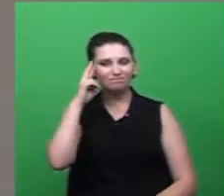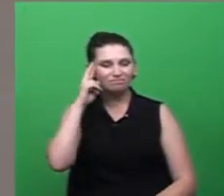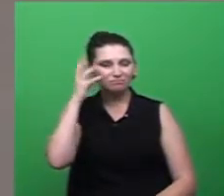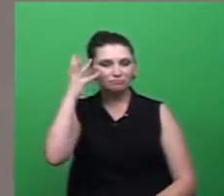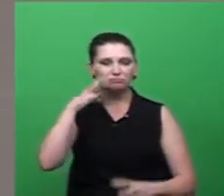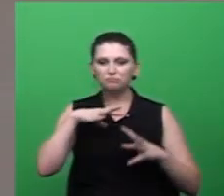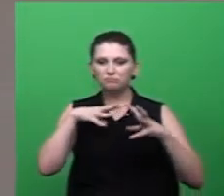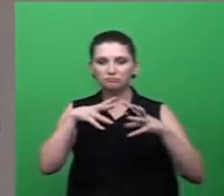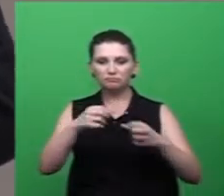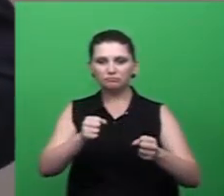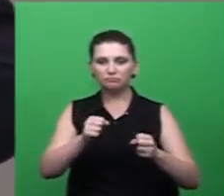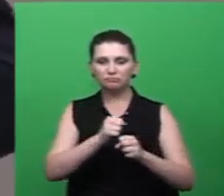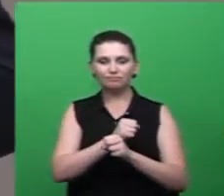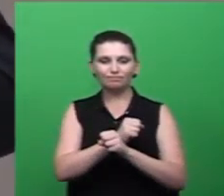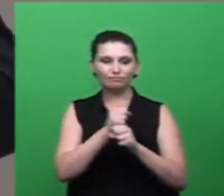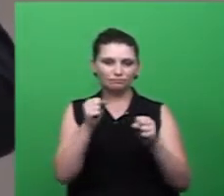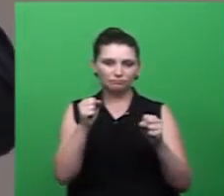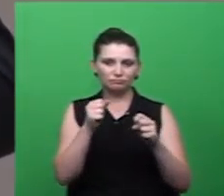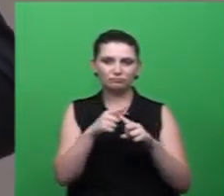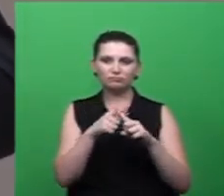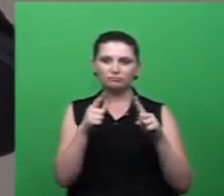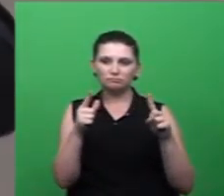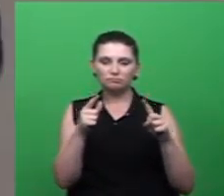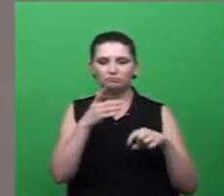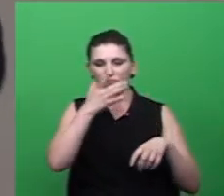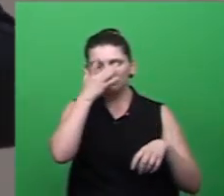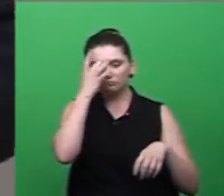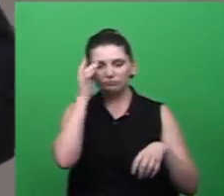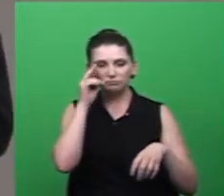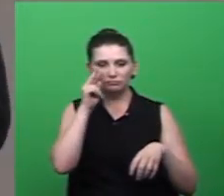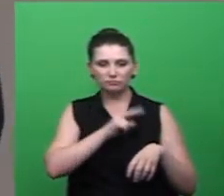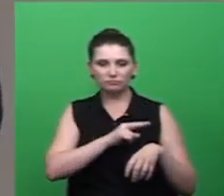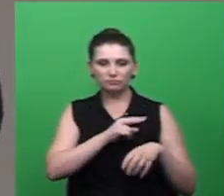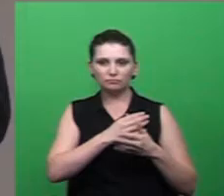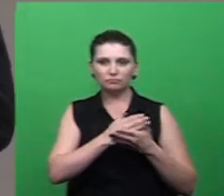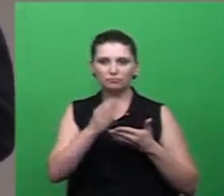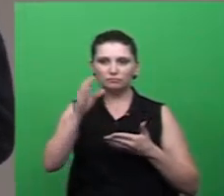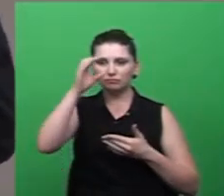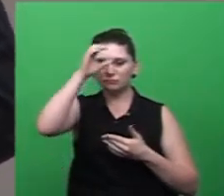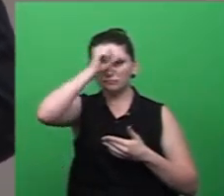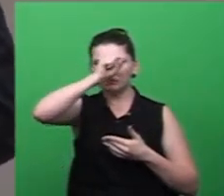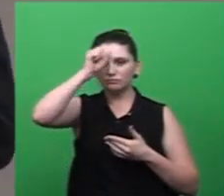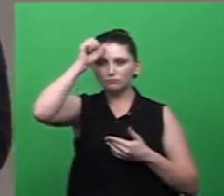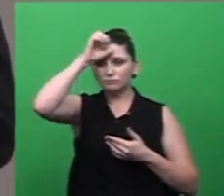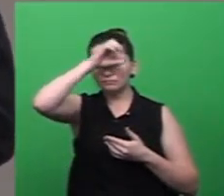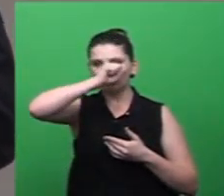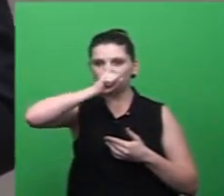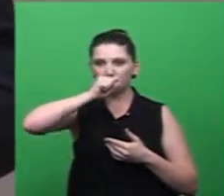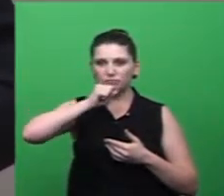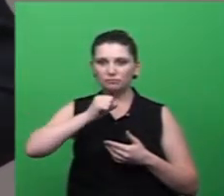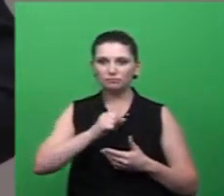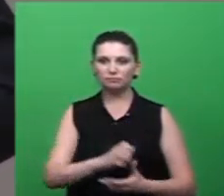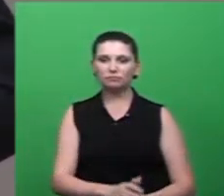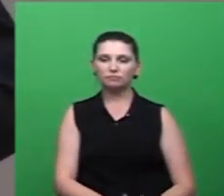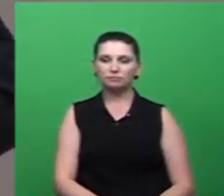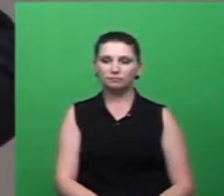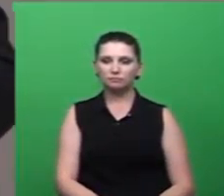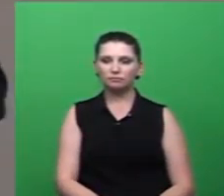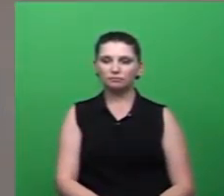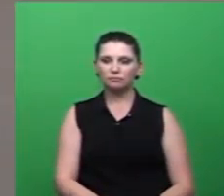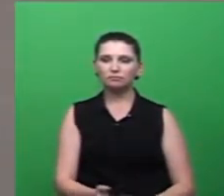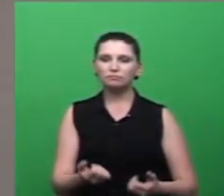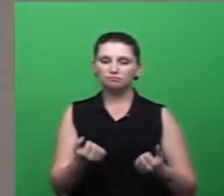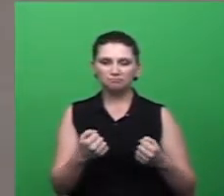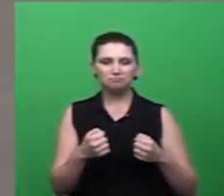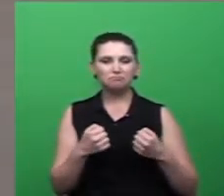significativo e a população está olhando isso então o Fulza ele já dá risadinha porque ele tu fica puxando não eu acho que a gente tem que falar eu acho que não